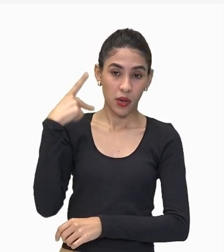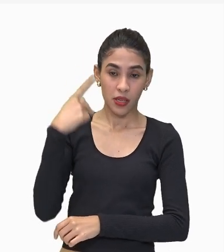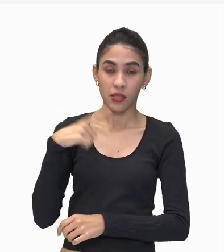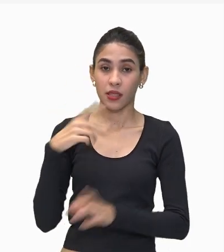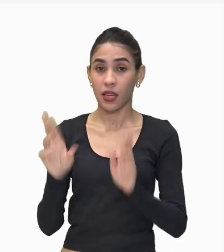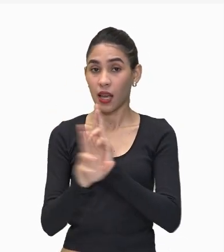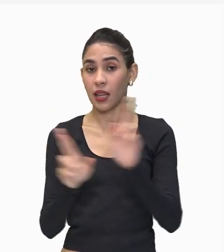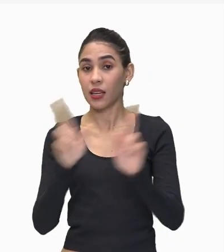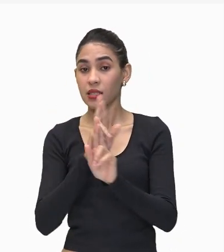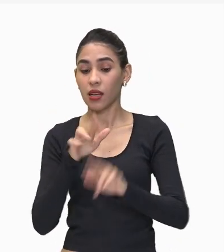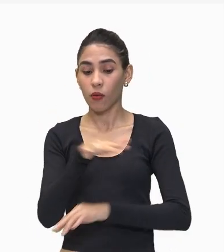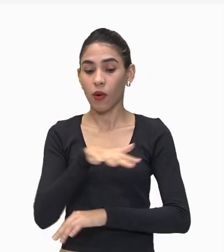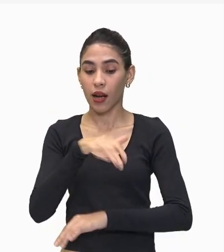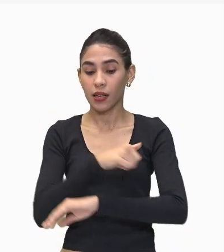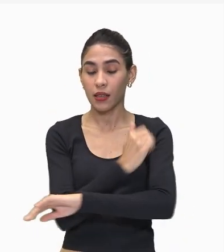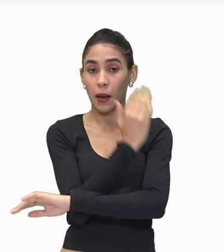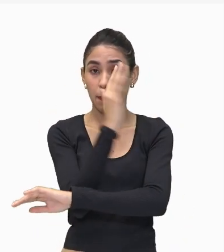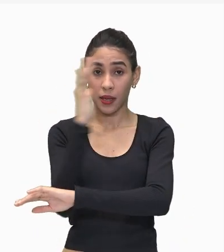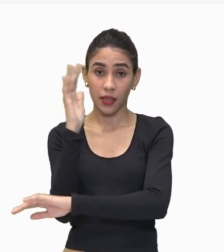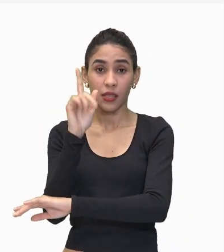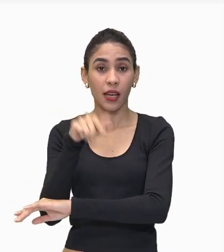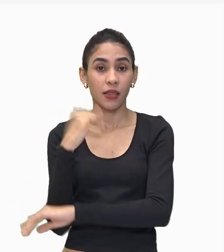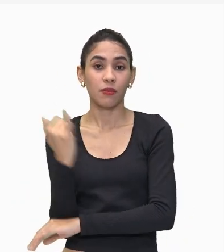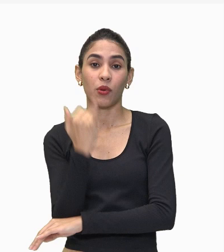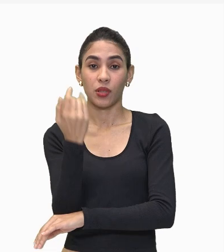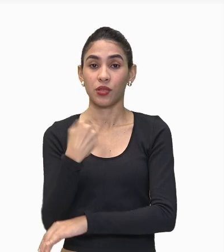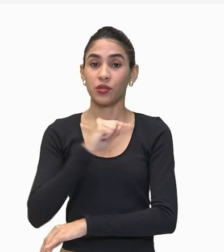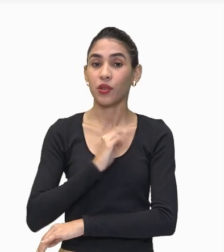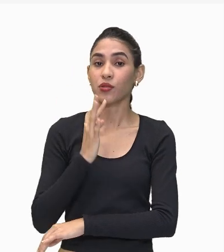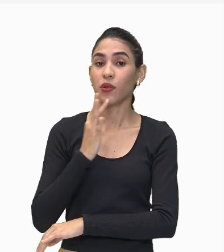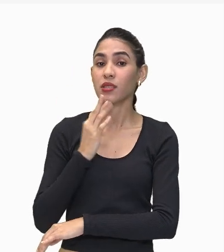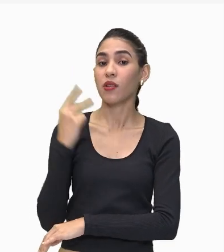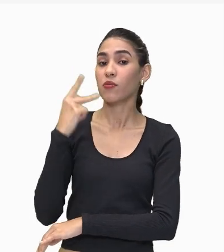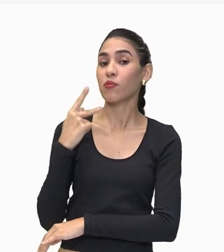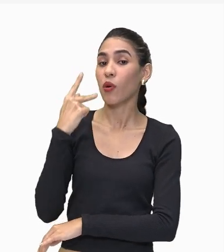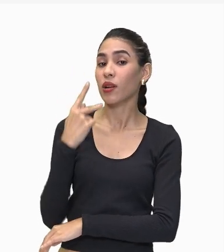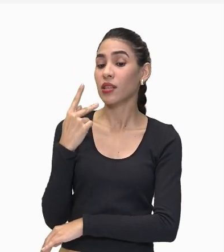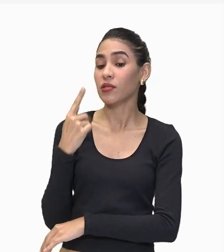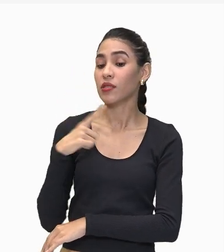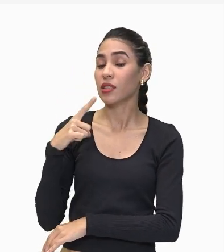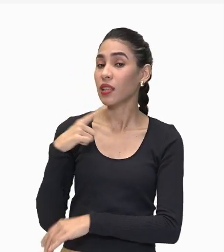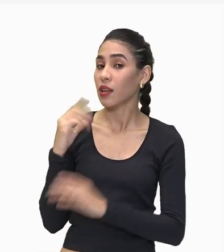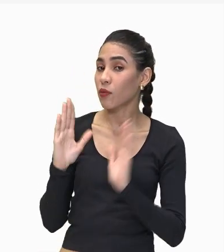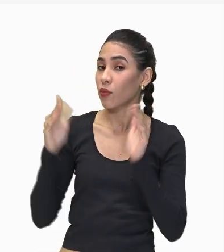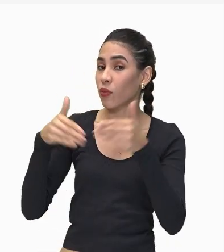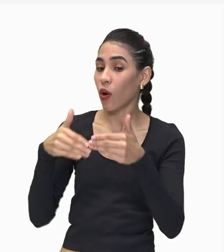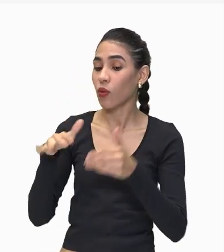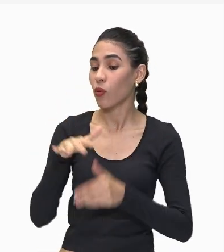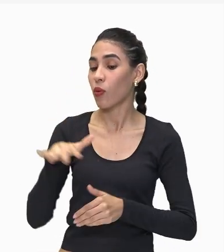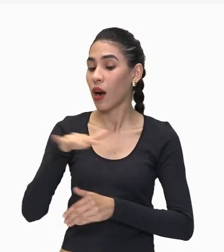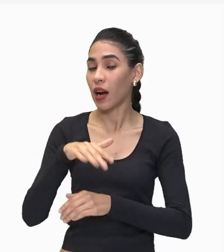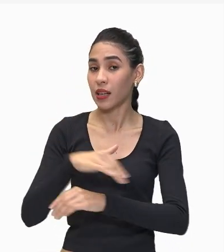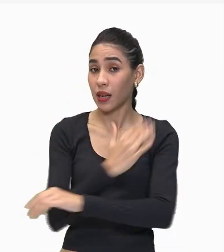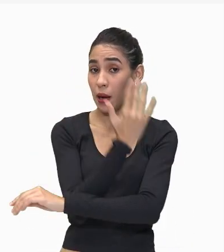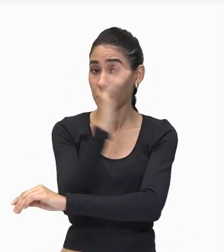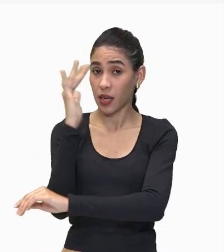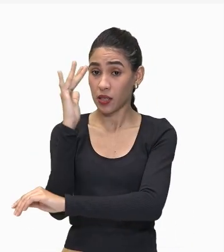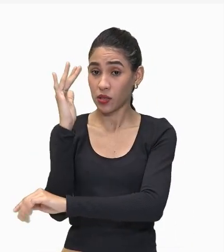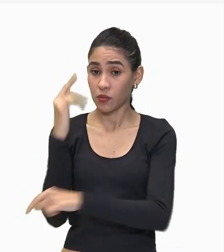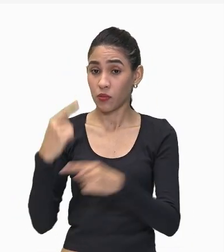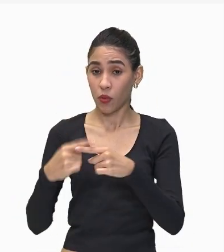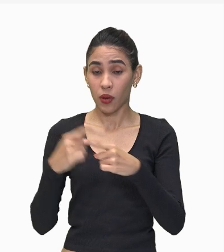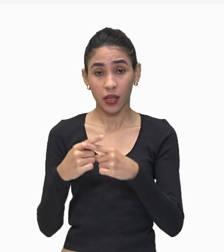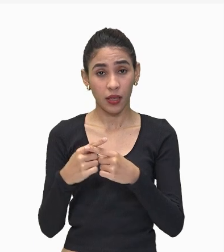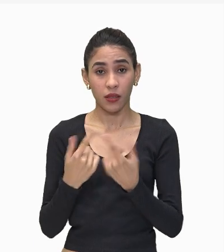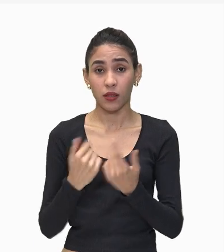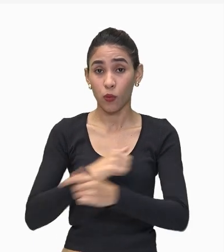Relacionadas Ao meio ambiente Então é importante A gente conhecer Os políticos Que estão preocupados Com isso Porque o meio ambiente É todo lugar Que